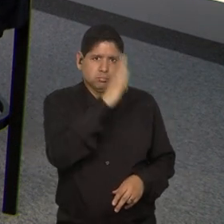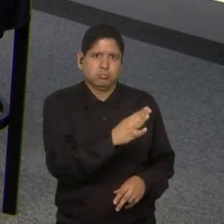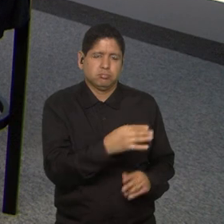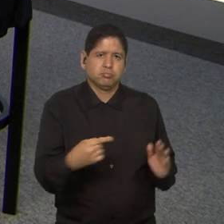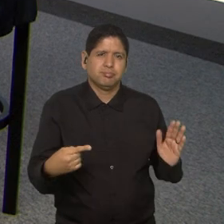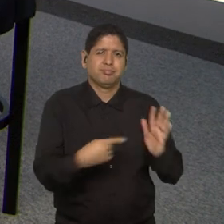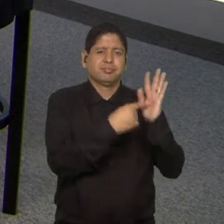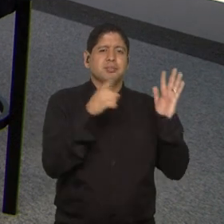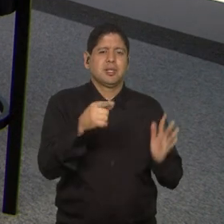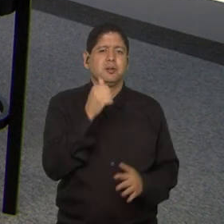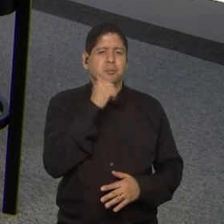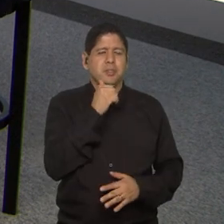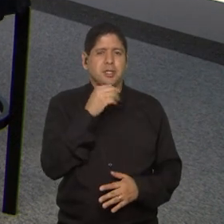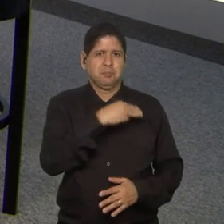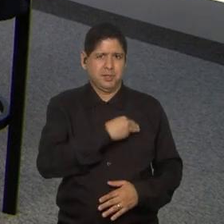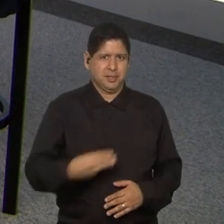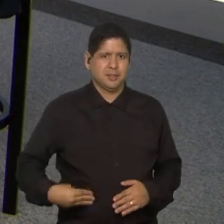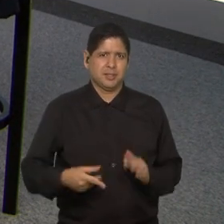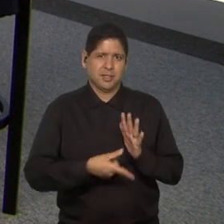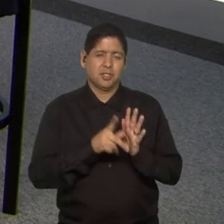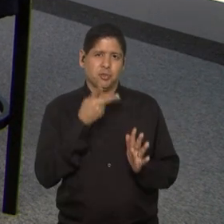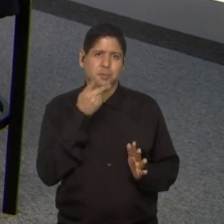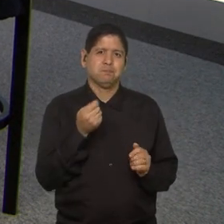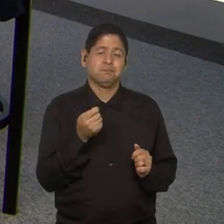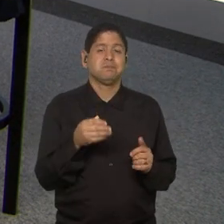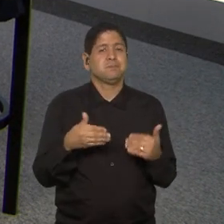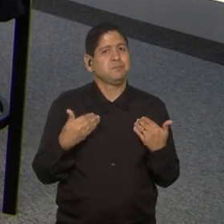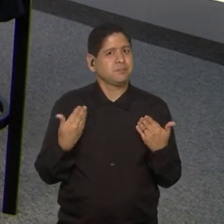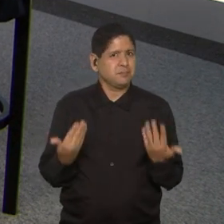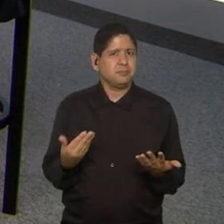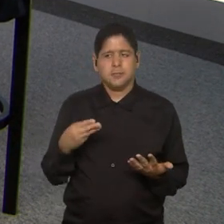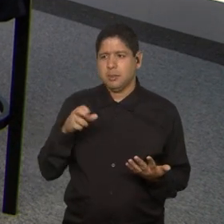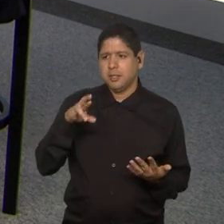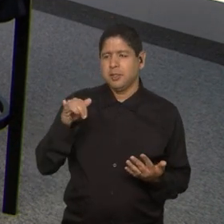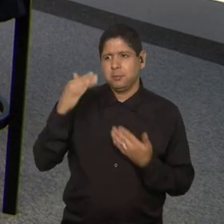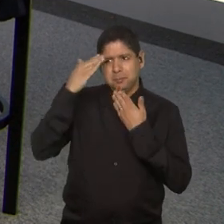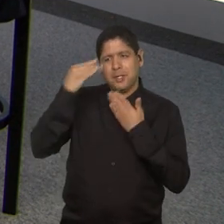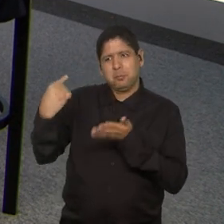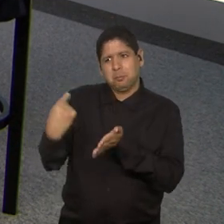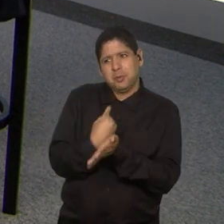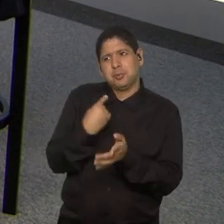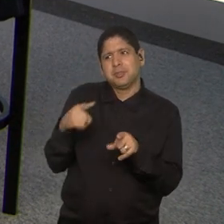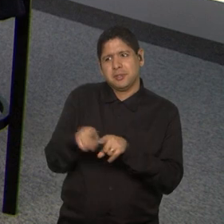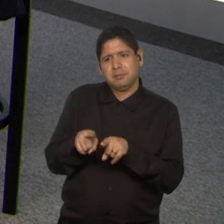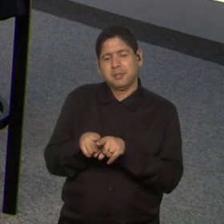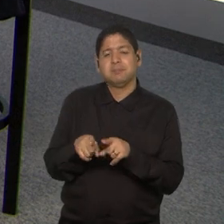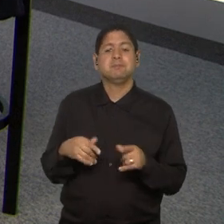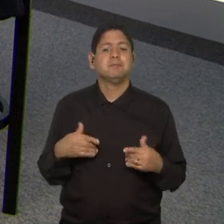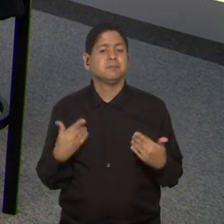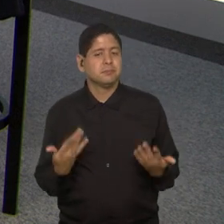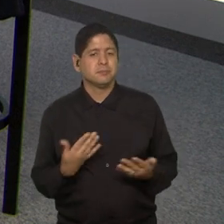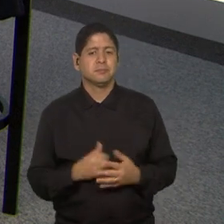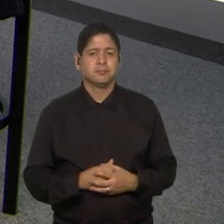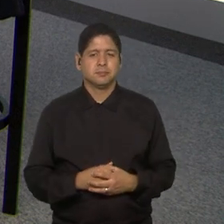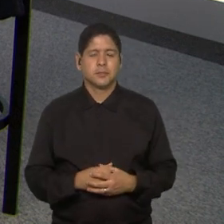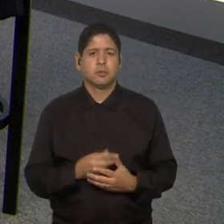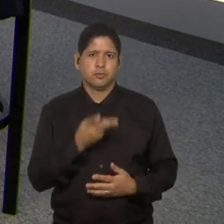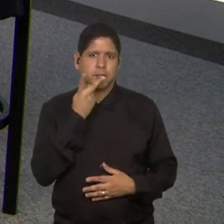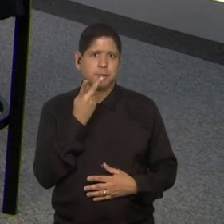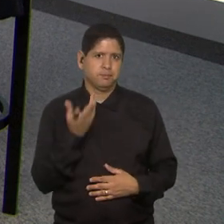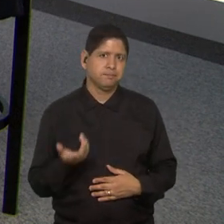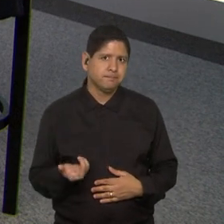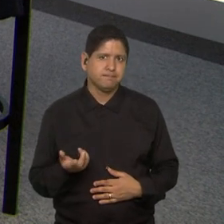palavras da ministra. E, Maíra, obrigado pela pergunta também. Bem, vamos lá.